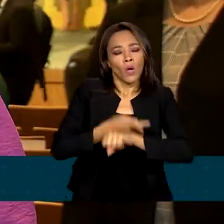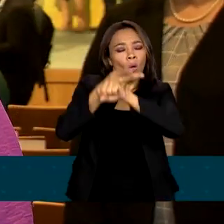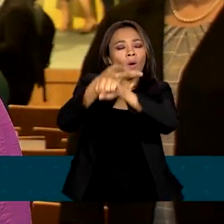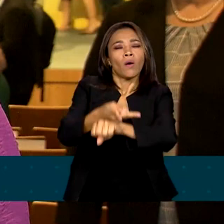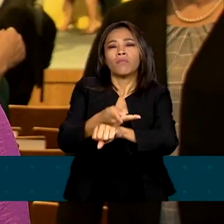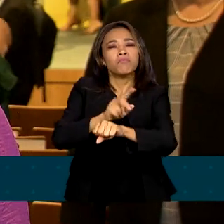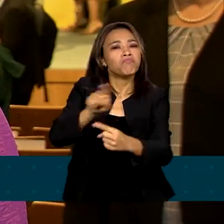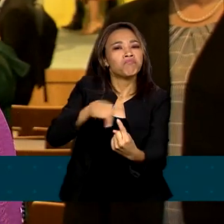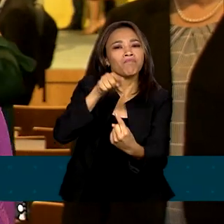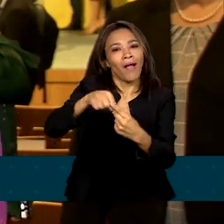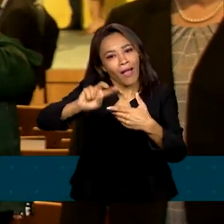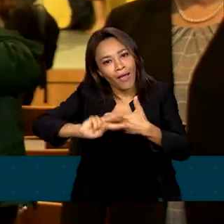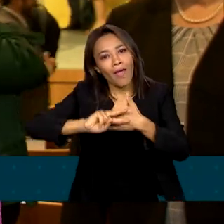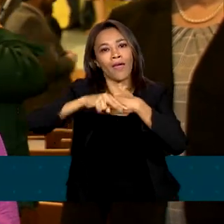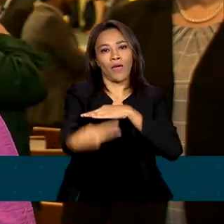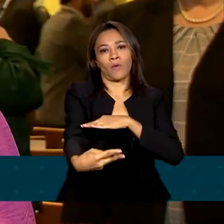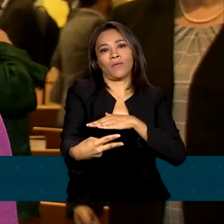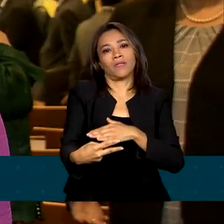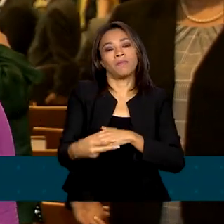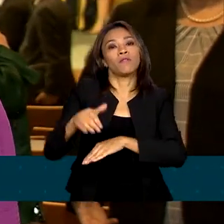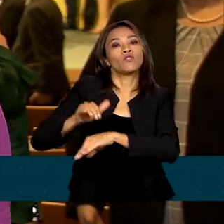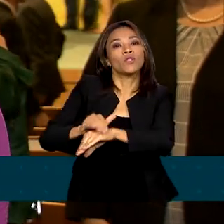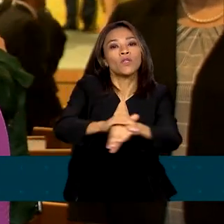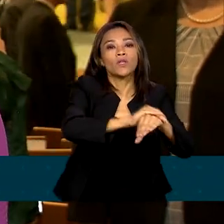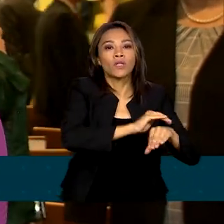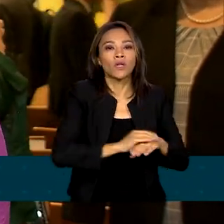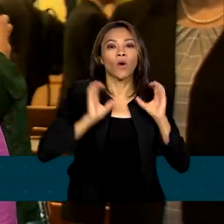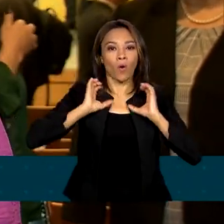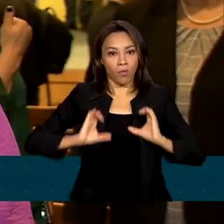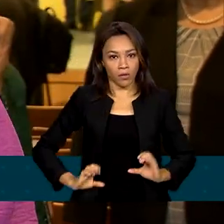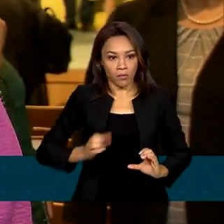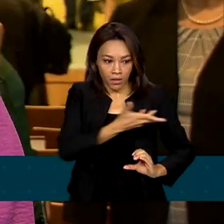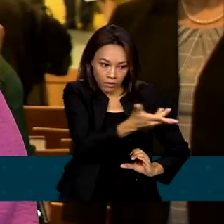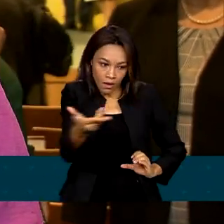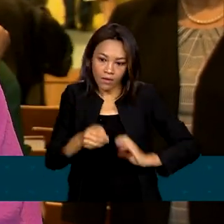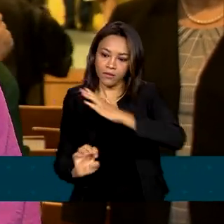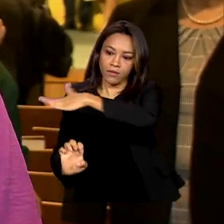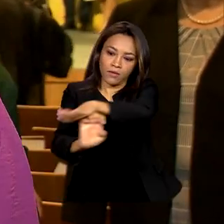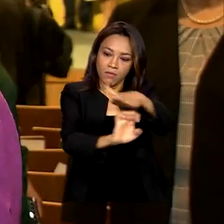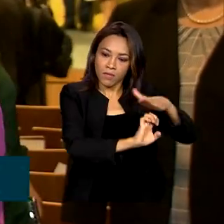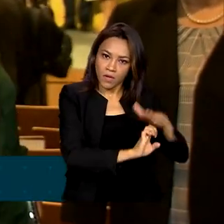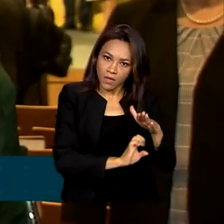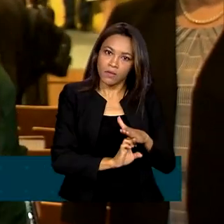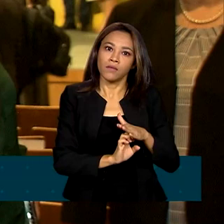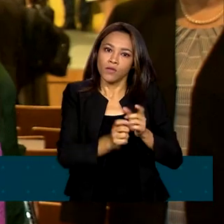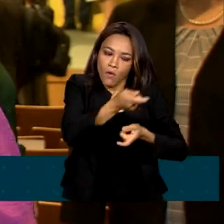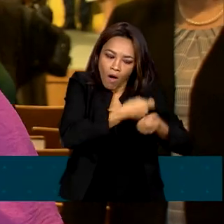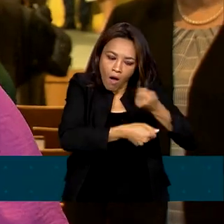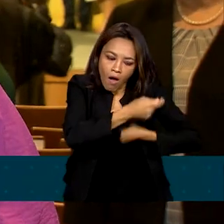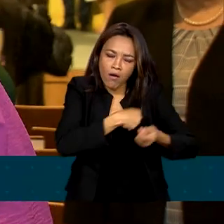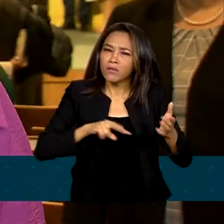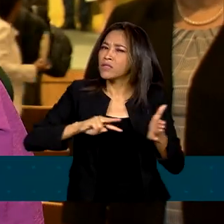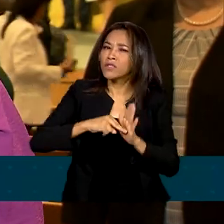práticas de integridade adotadas por empresas do agronegócio. Mas o que isso significa?